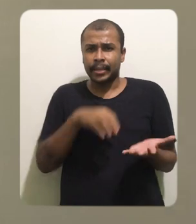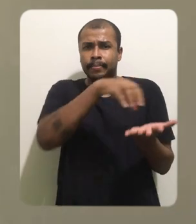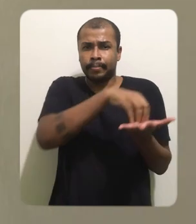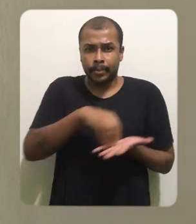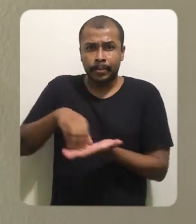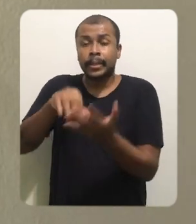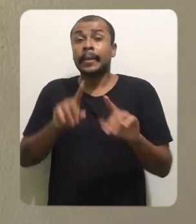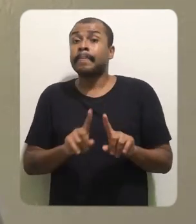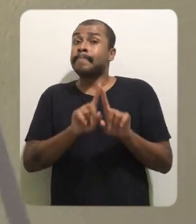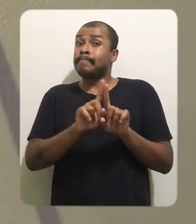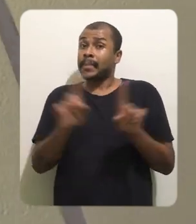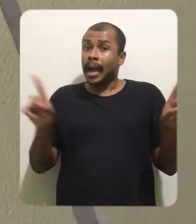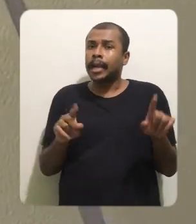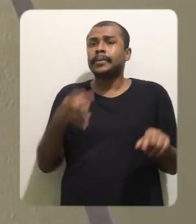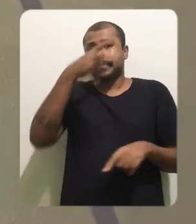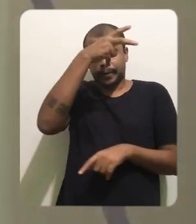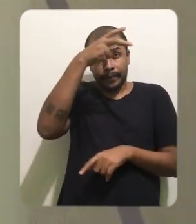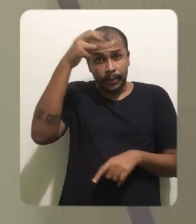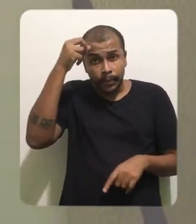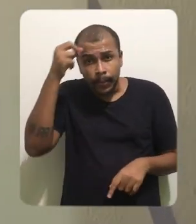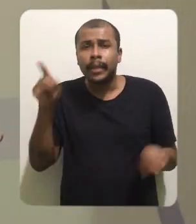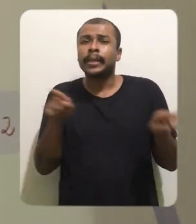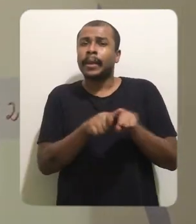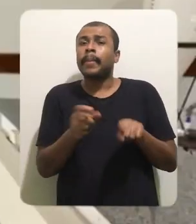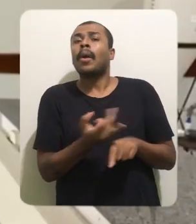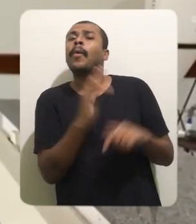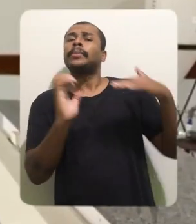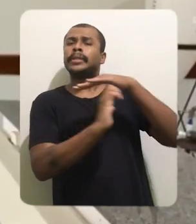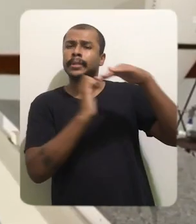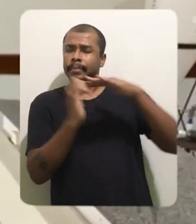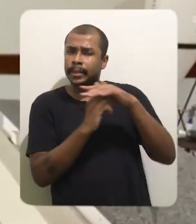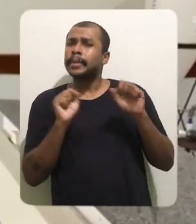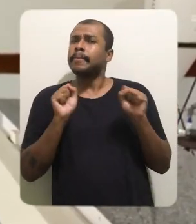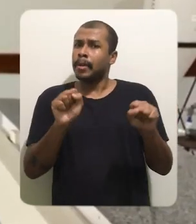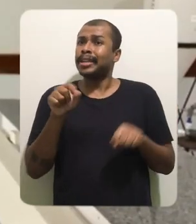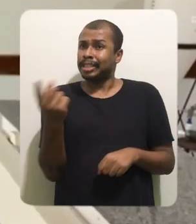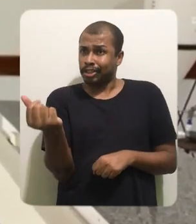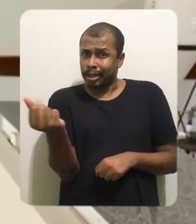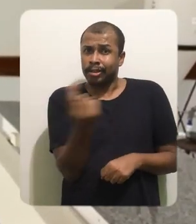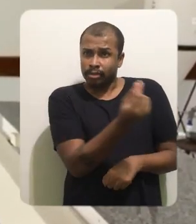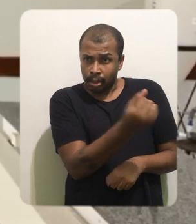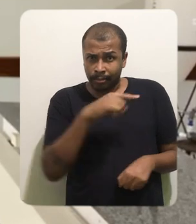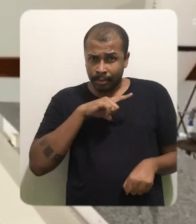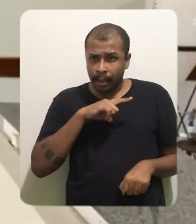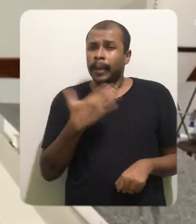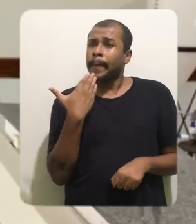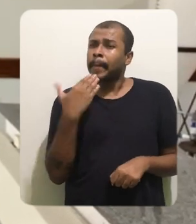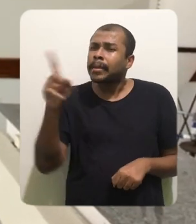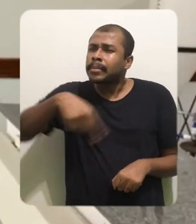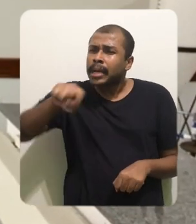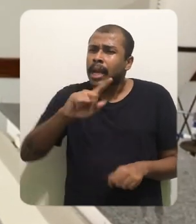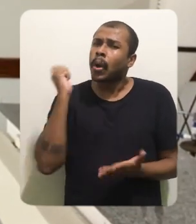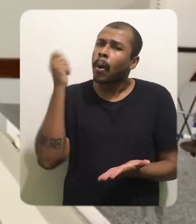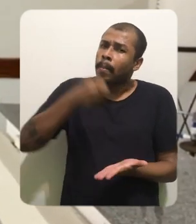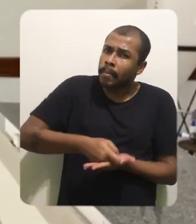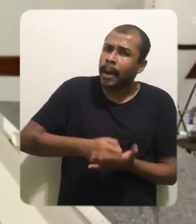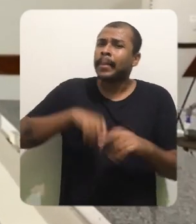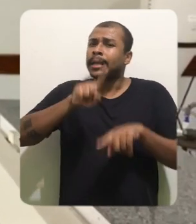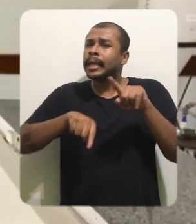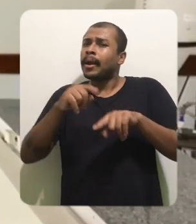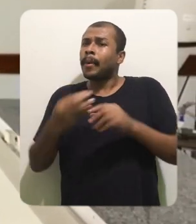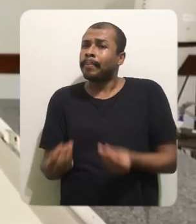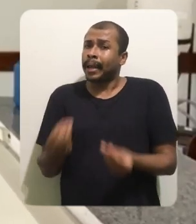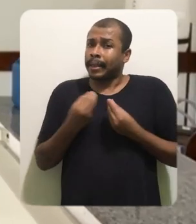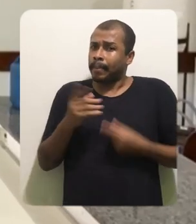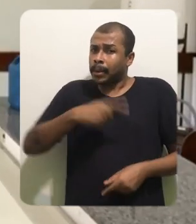gratuita para várias instituições, mas as prefeituras e instituições que têm realmente dinheiro, a gente também